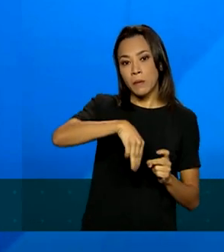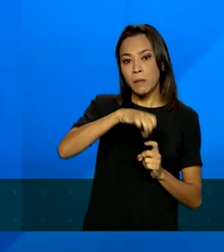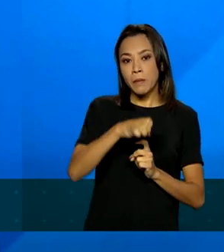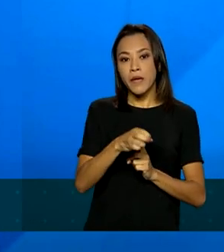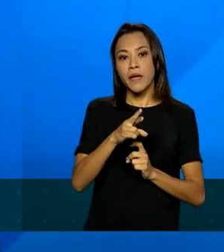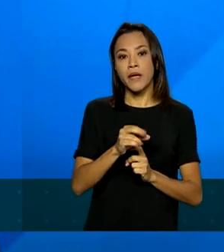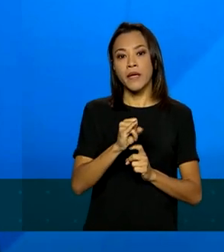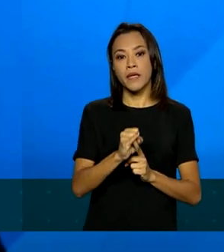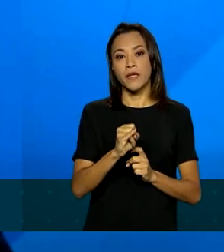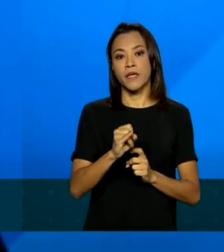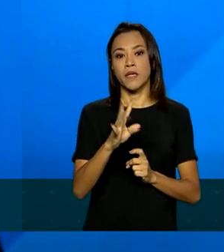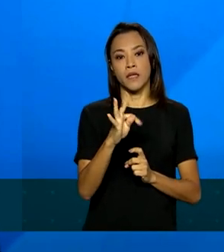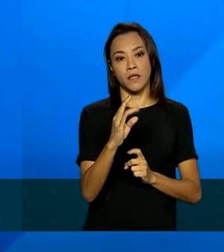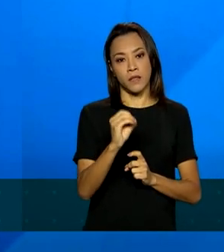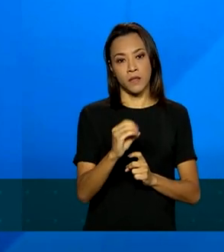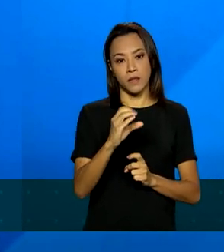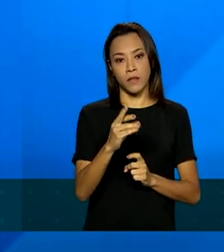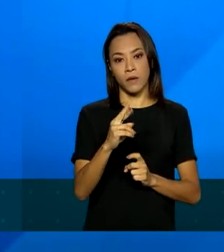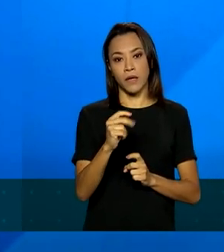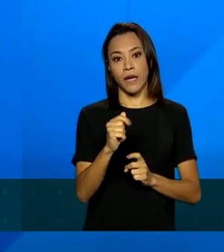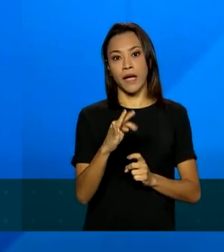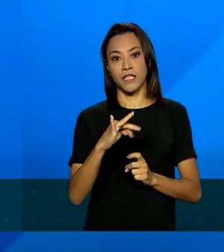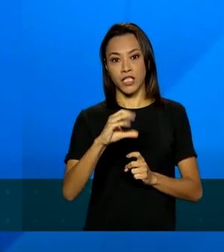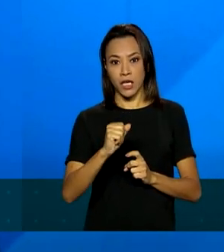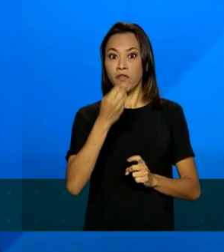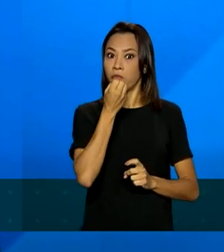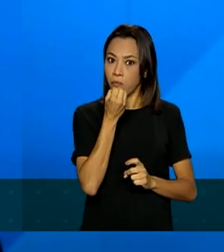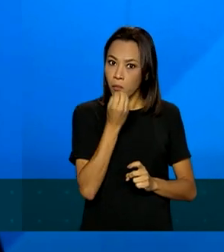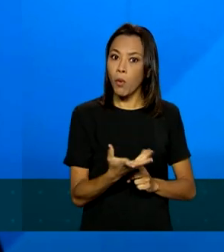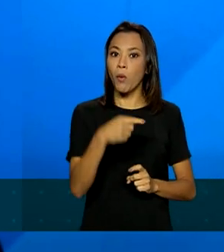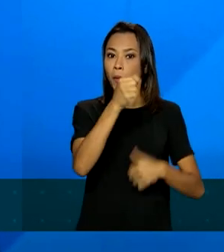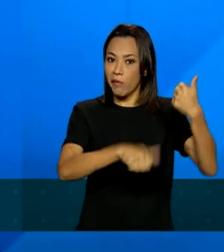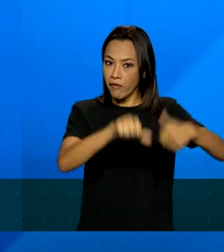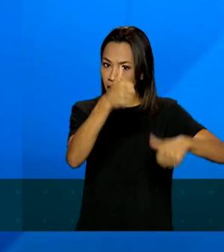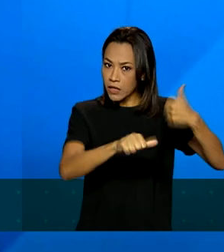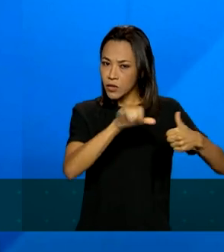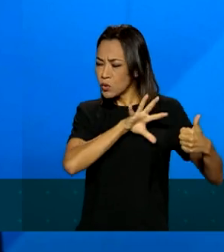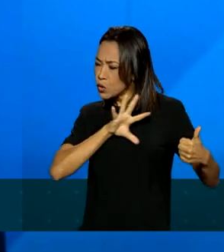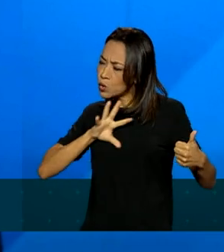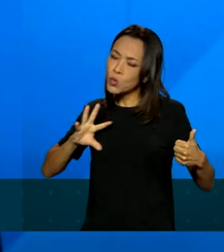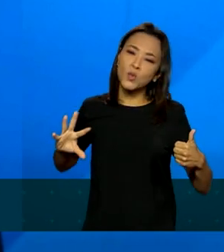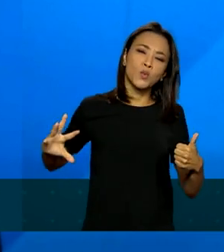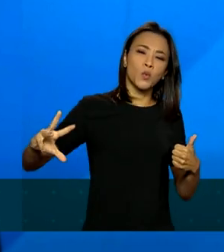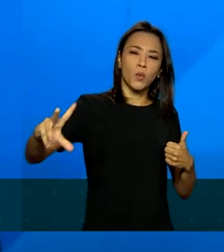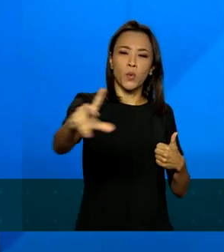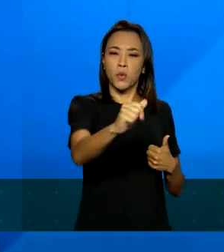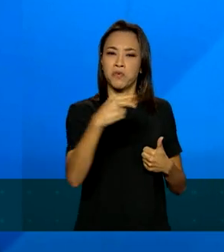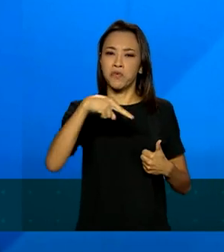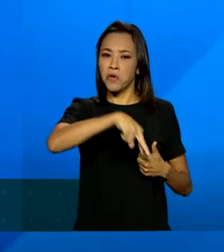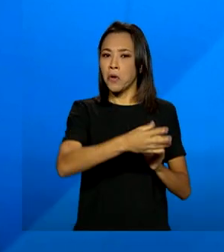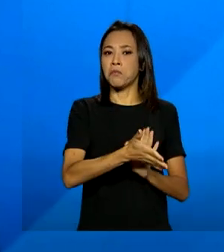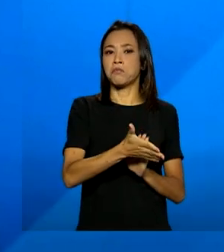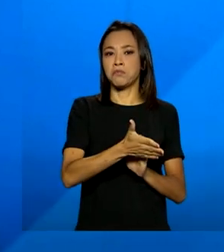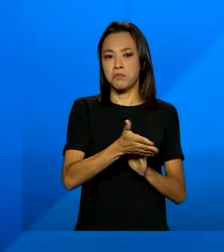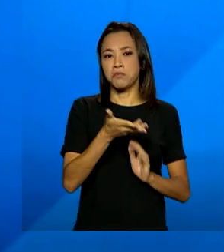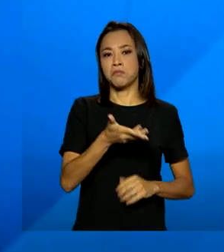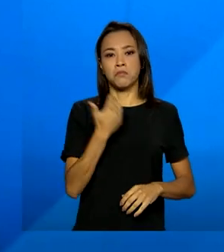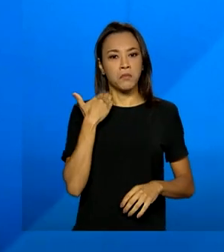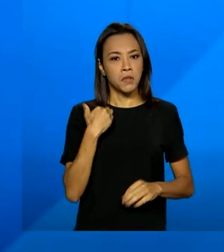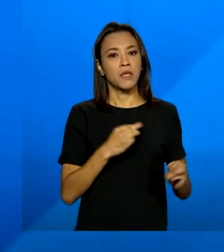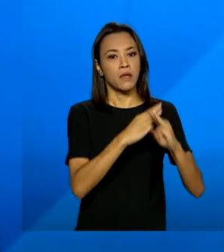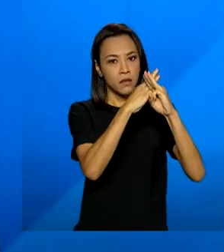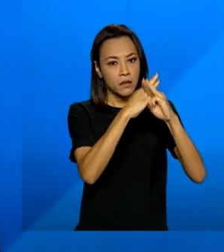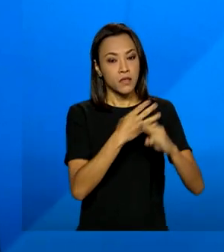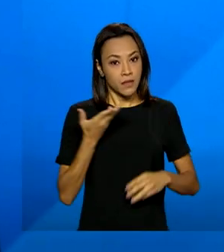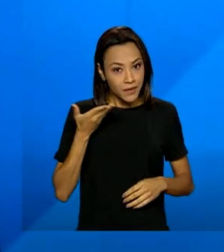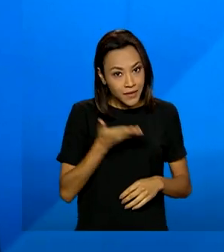avaliação de governança de todos os órgãos de regulação e dos órgãos de auditoria externos. Isso faz com